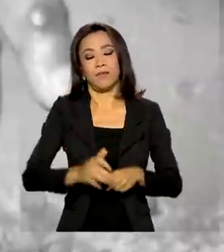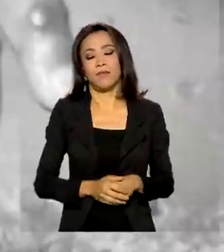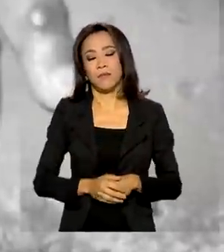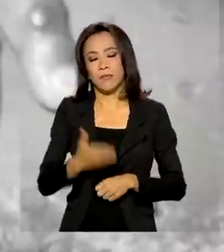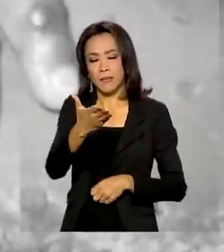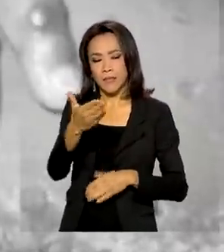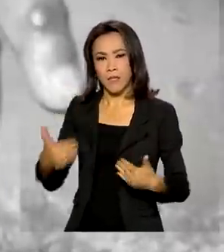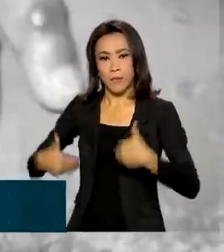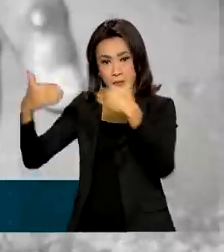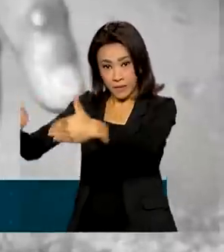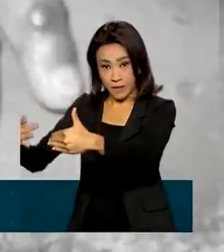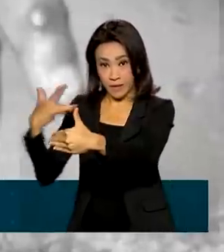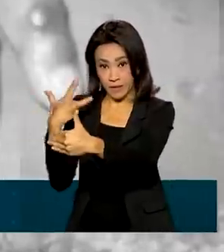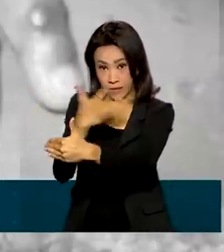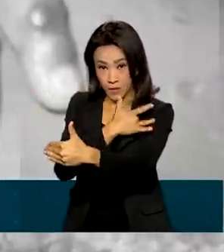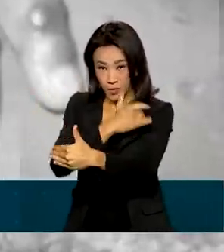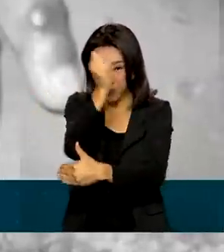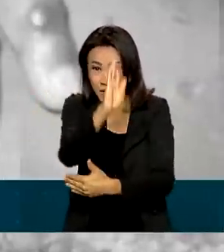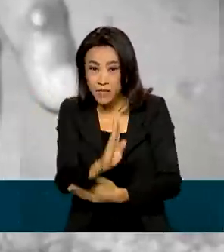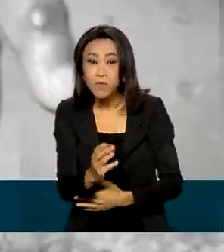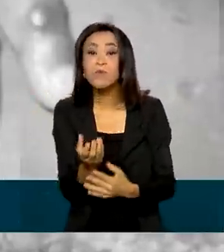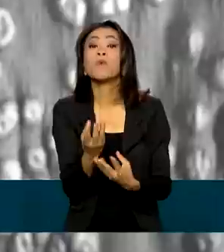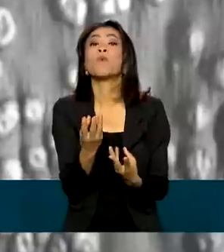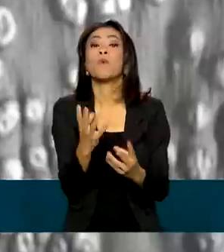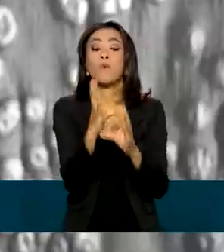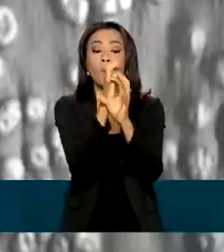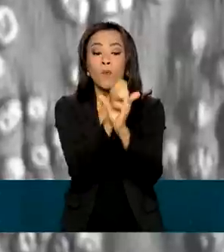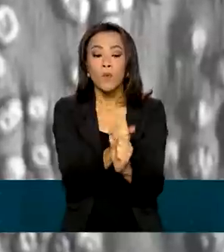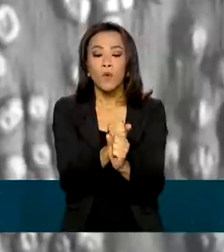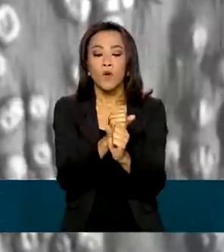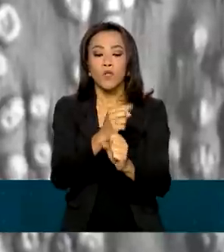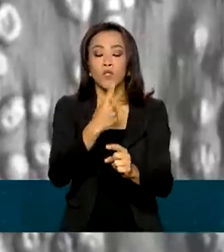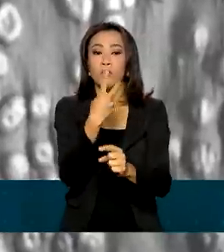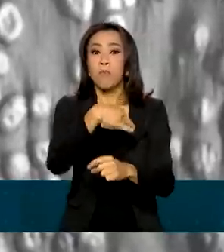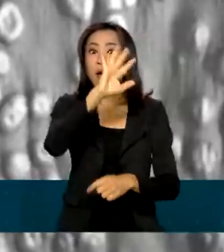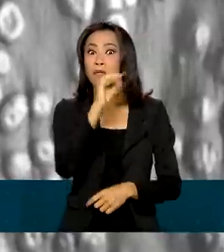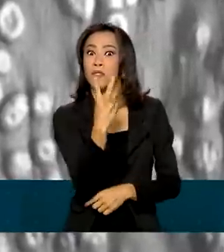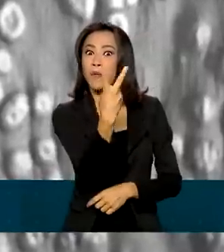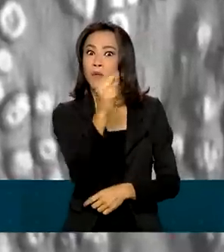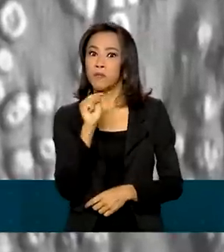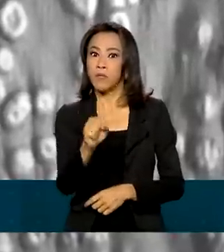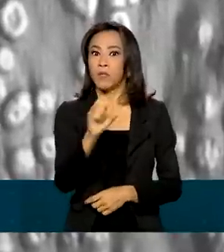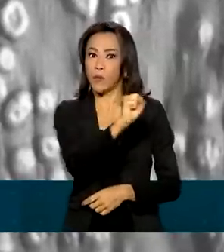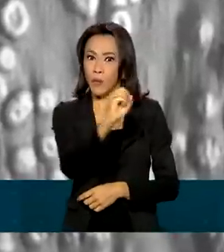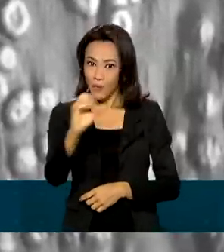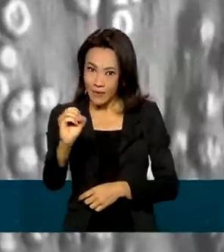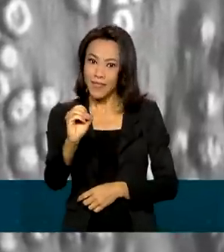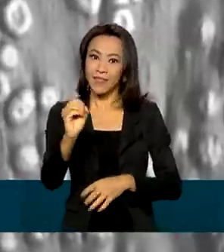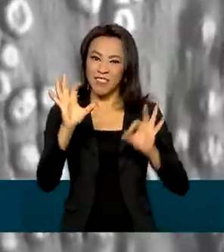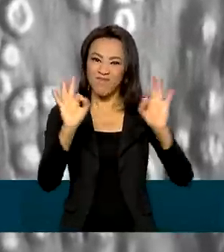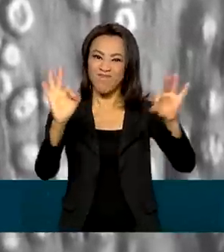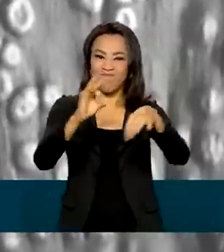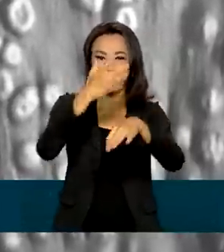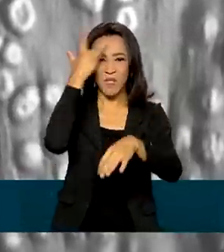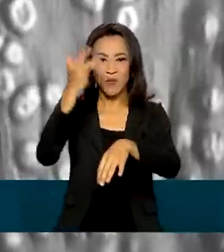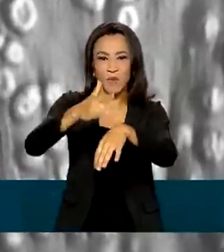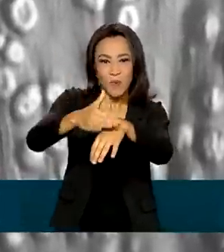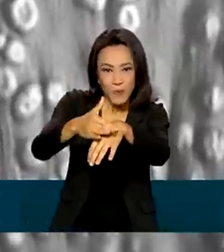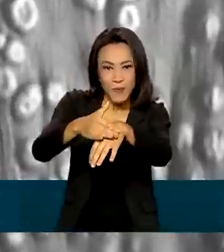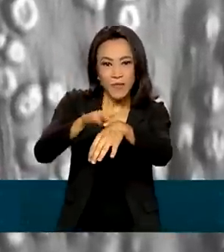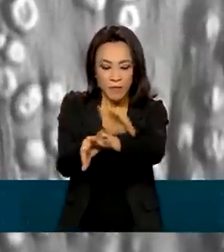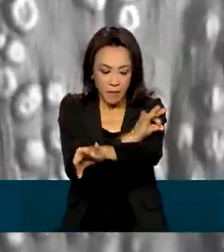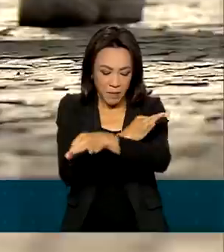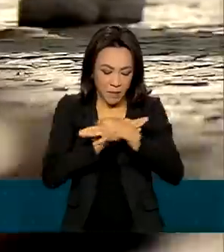Ministério da Saúde, Brasil já tem mais de 2.800 casos da varíola dos macacos confirmados. Destes,